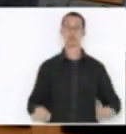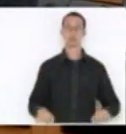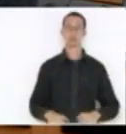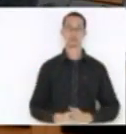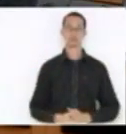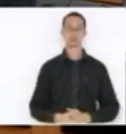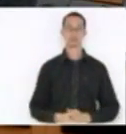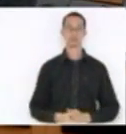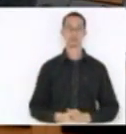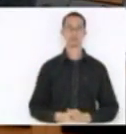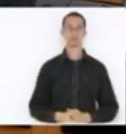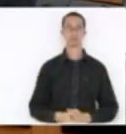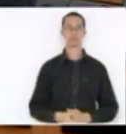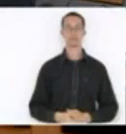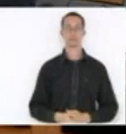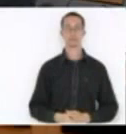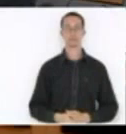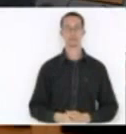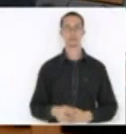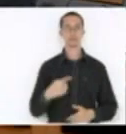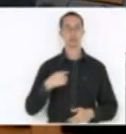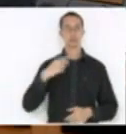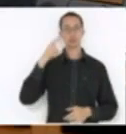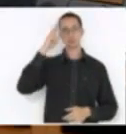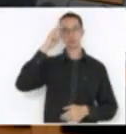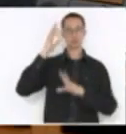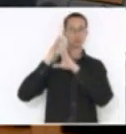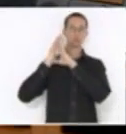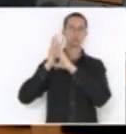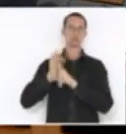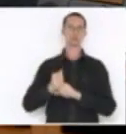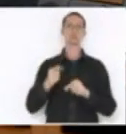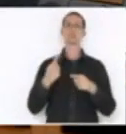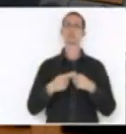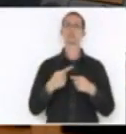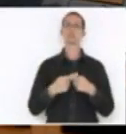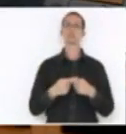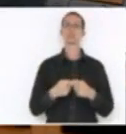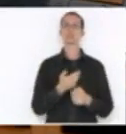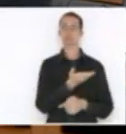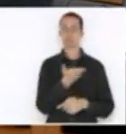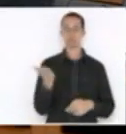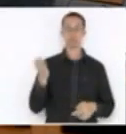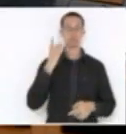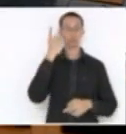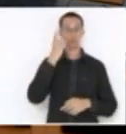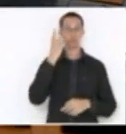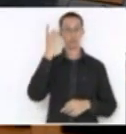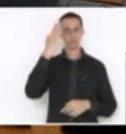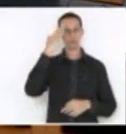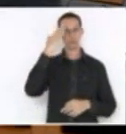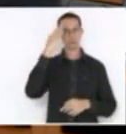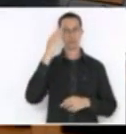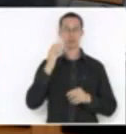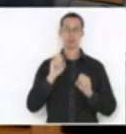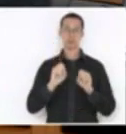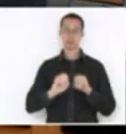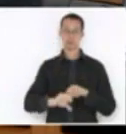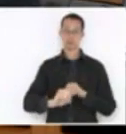faço esse resgate? Porque os deputados sabem que educação especial é fundamental.